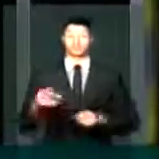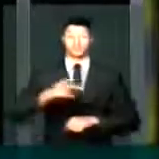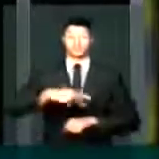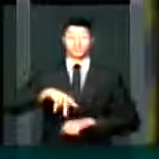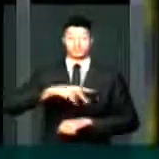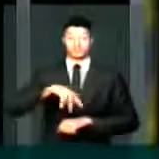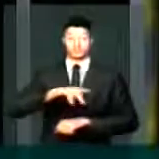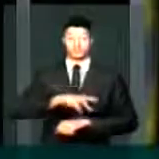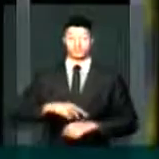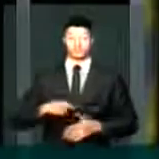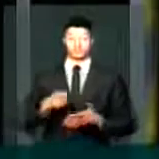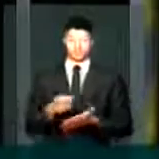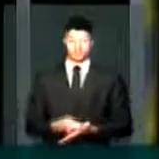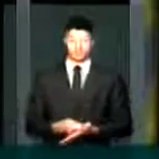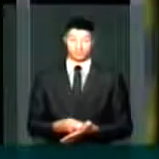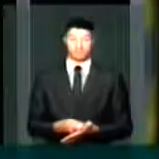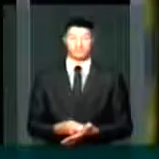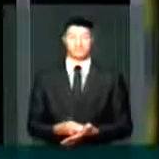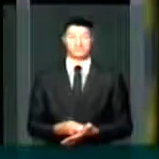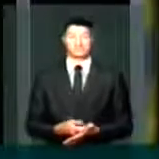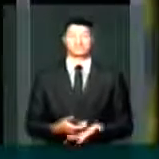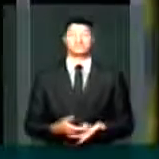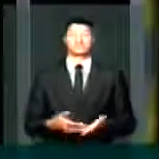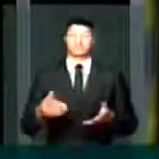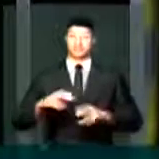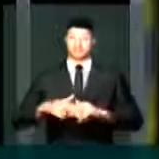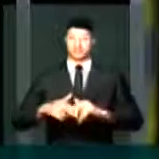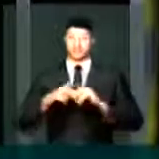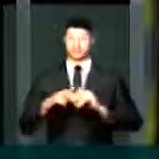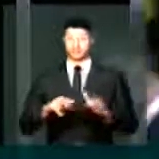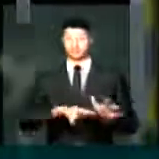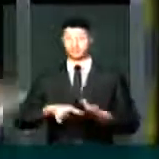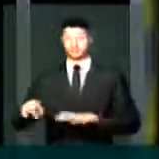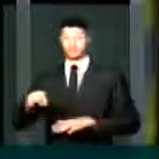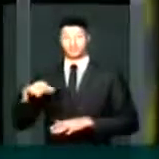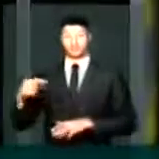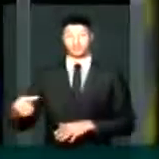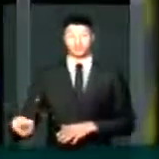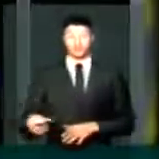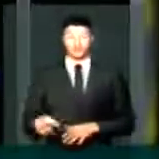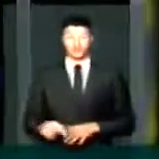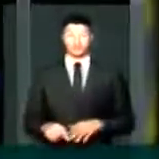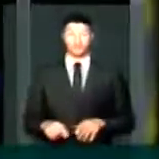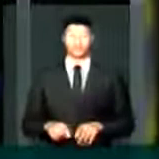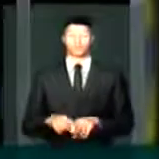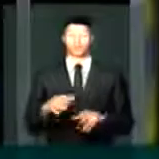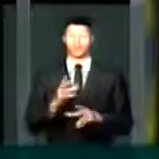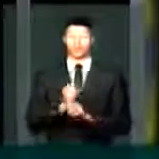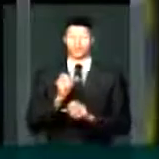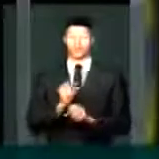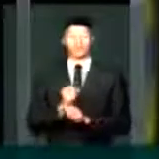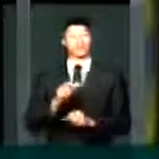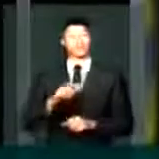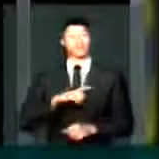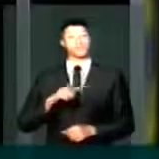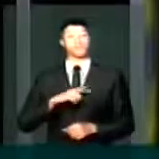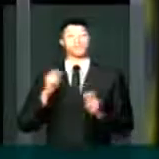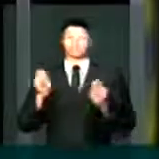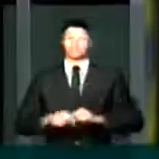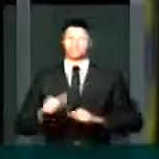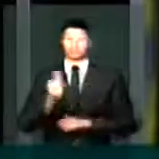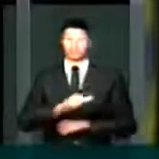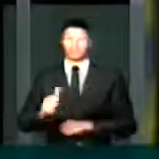está pagando um preço. E a partir desta semana e nas seguintes, esta conta terá que ser